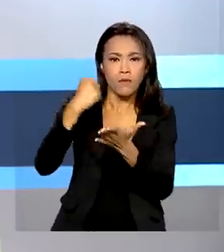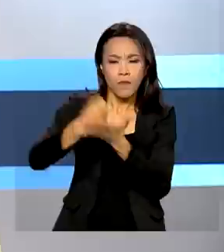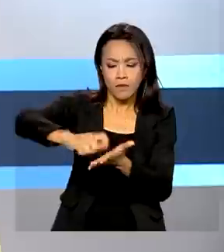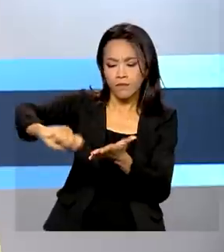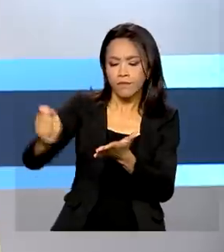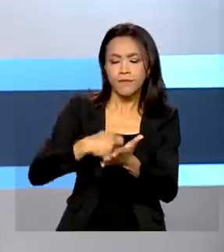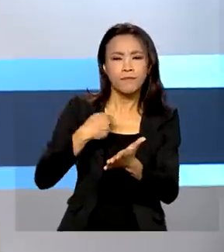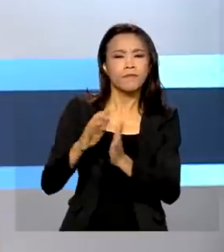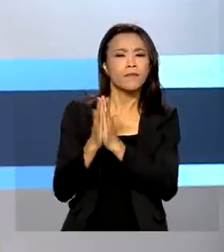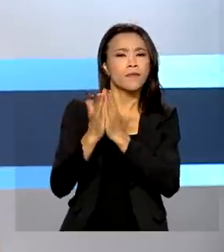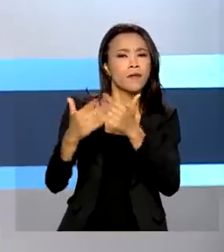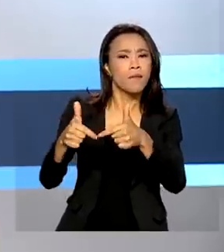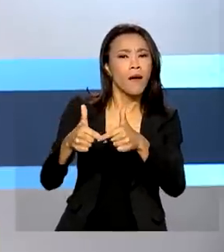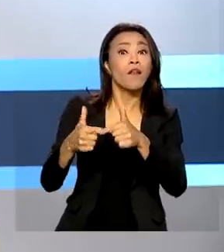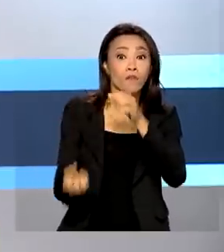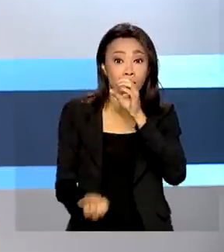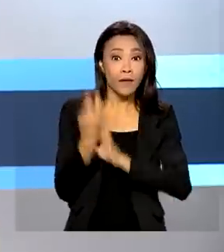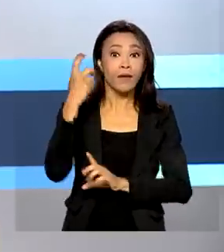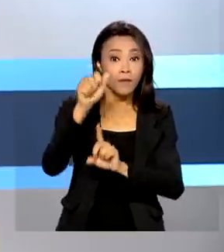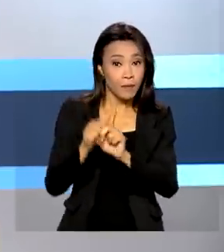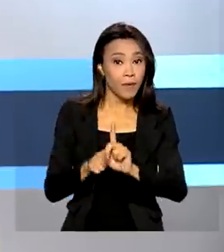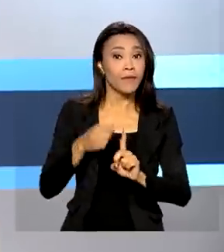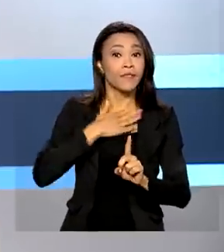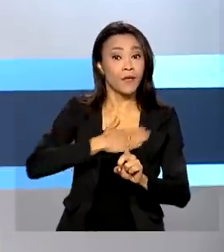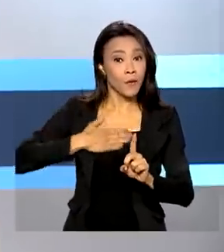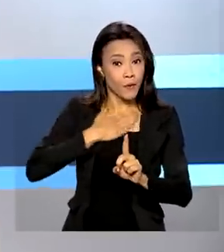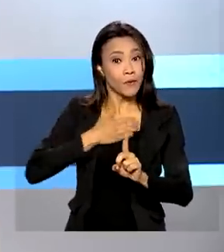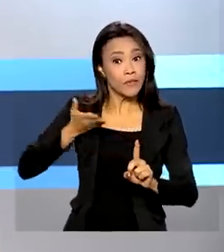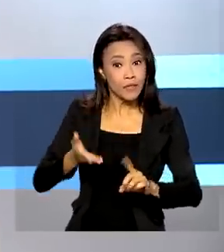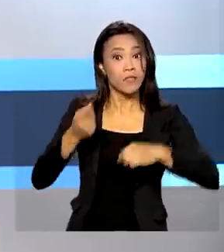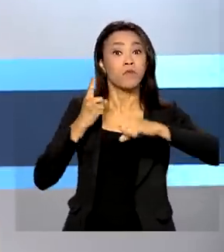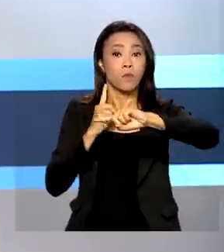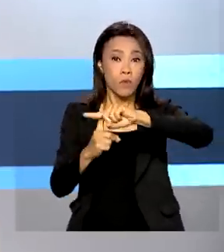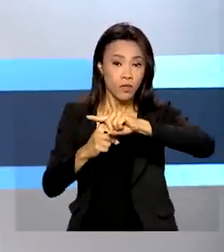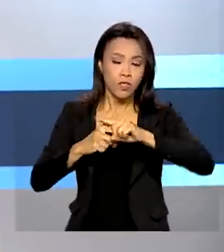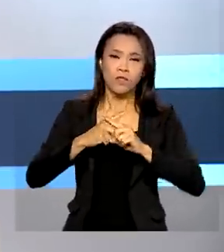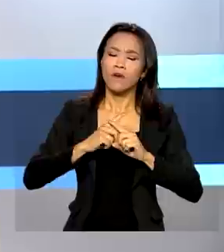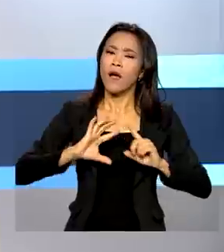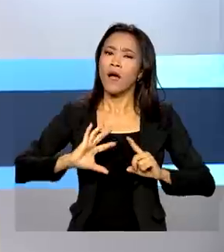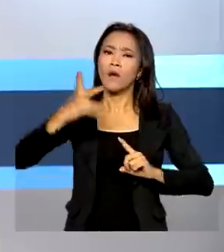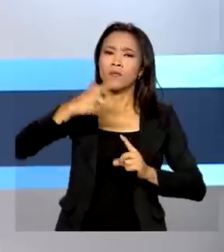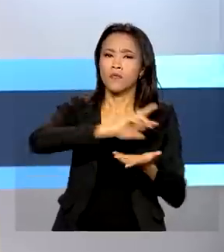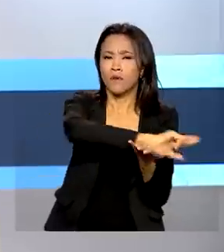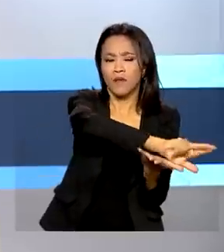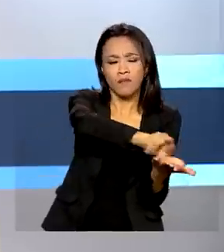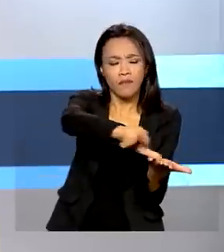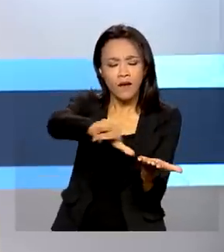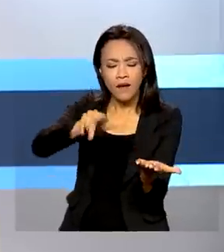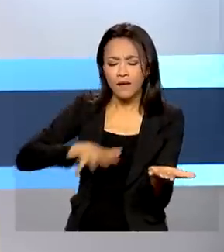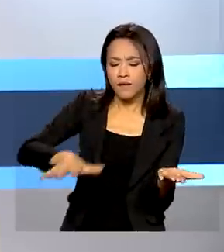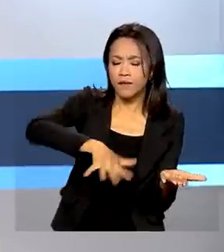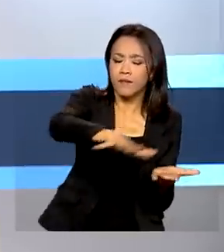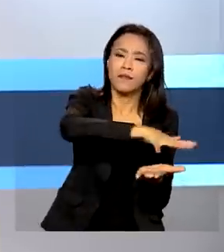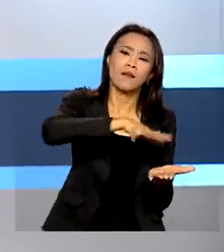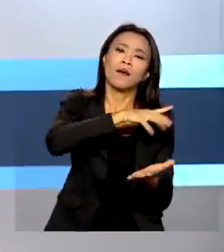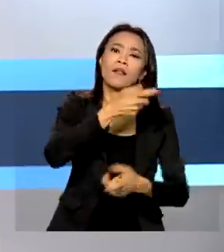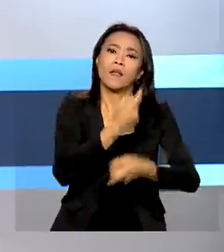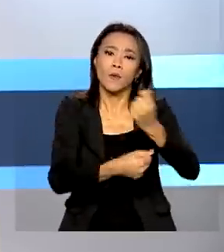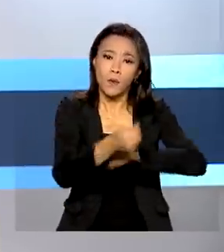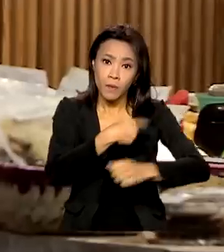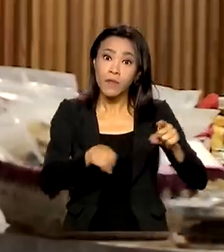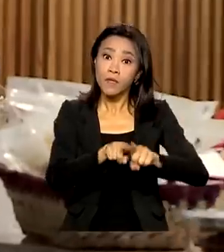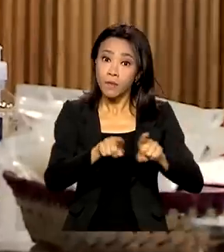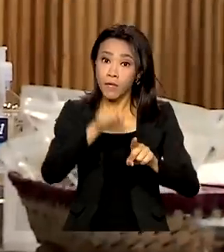criados em agosto. O resultado positivo ocorreu em todos os setores da economia e em todas as regiões do país.